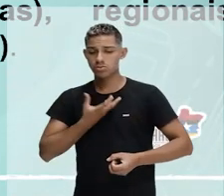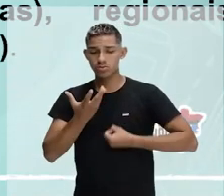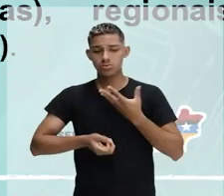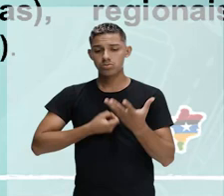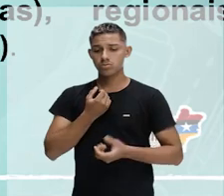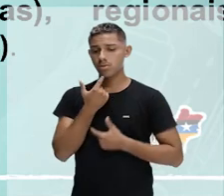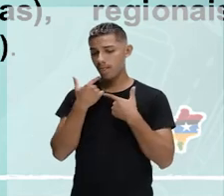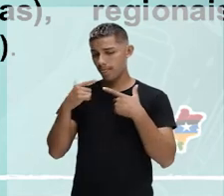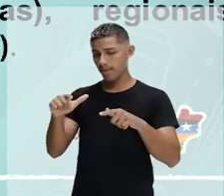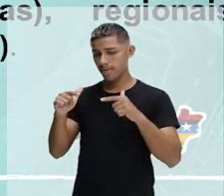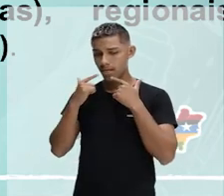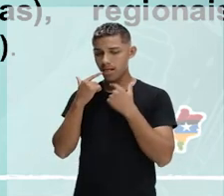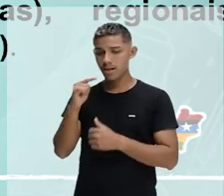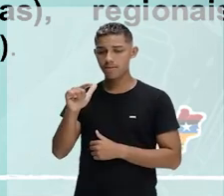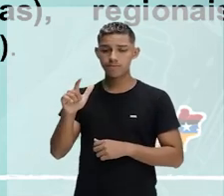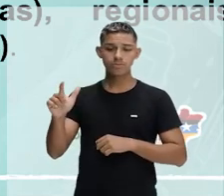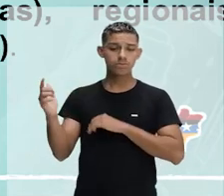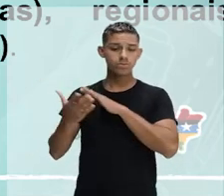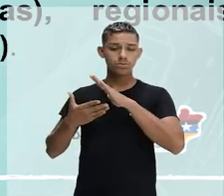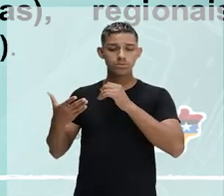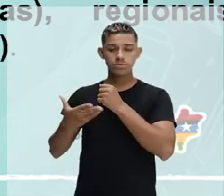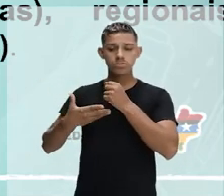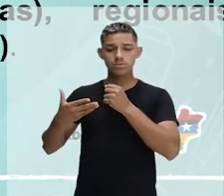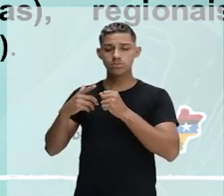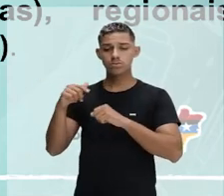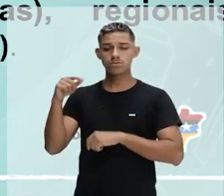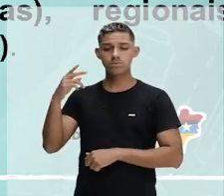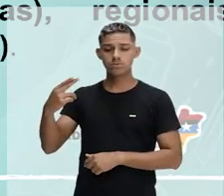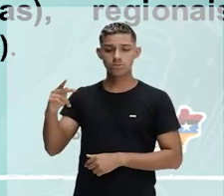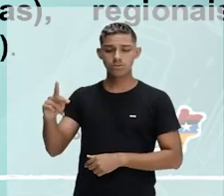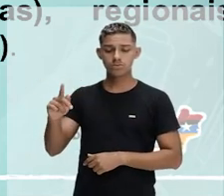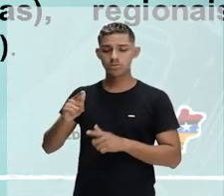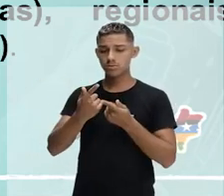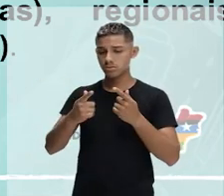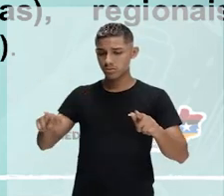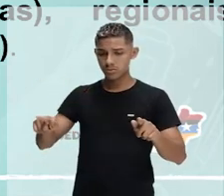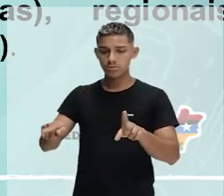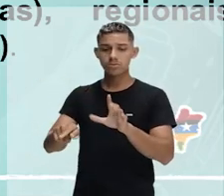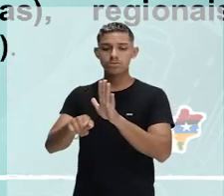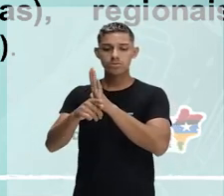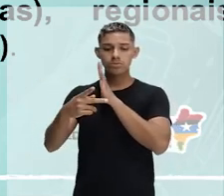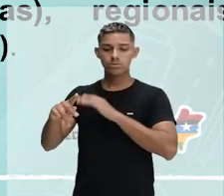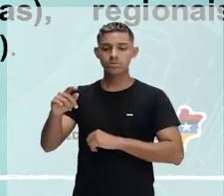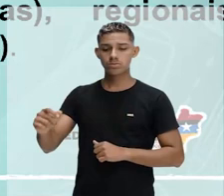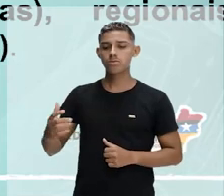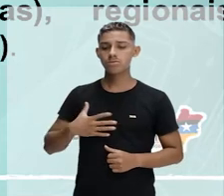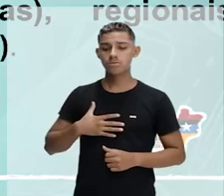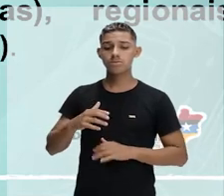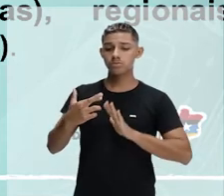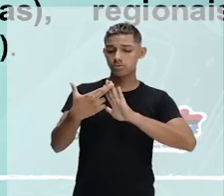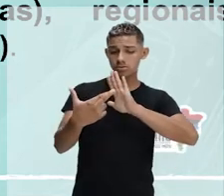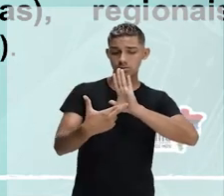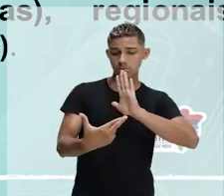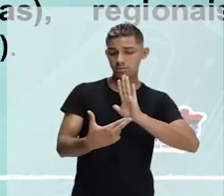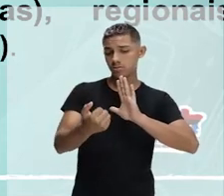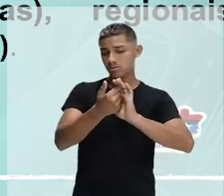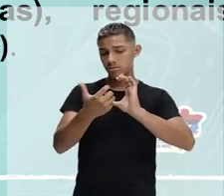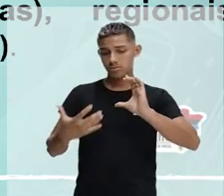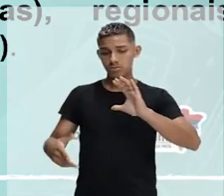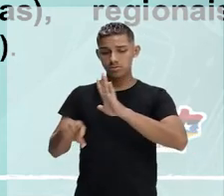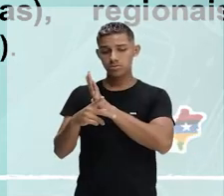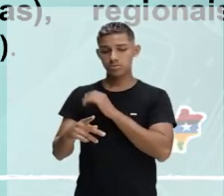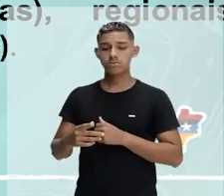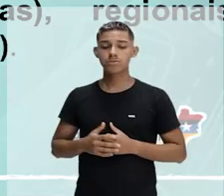As quais, embora se baseiem nas normas impostas pela gramática prescritiva, adquirem regras e características próprias.